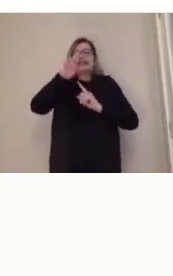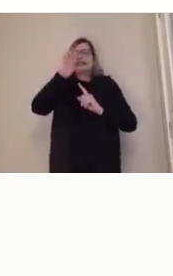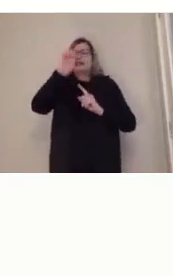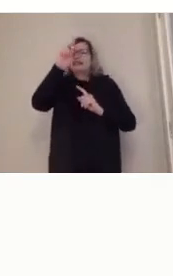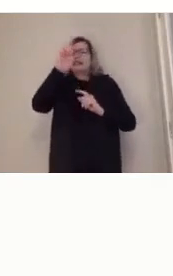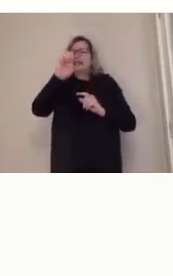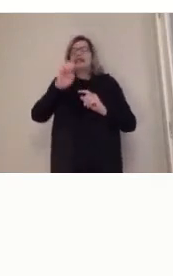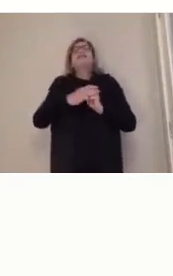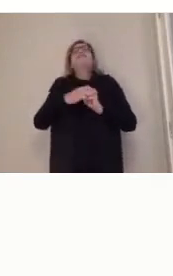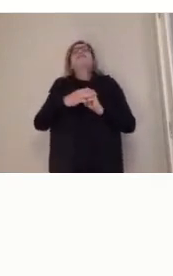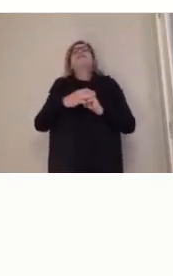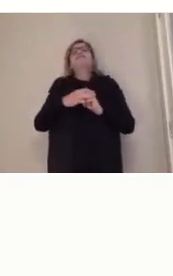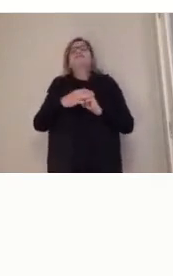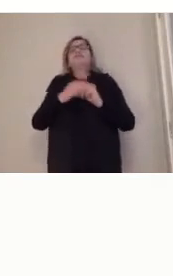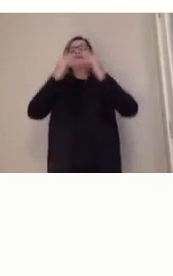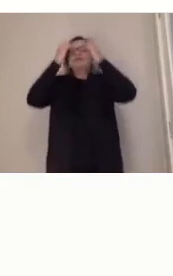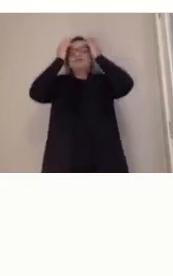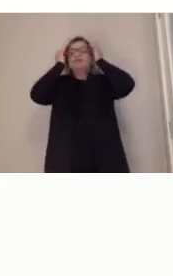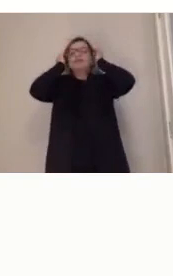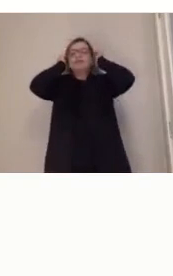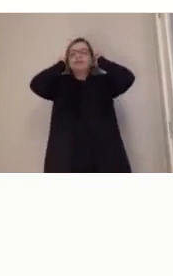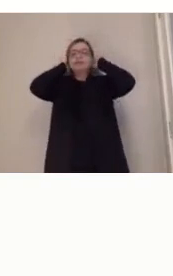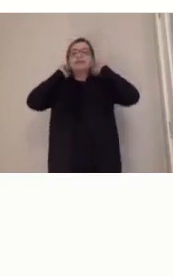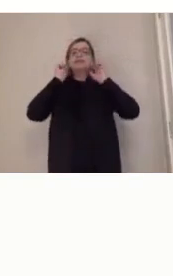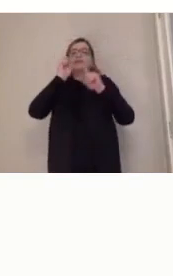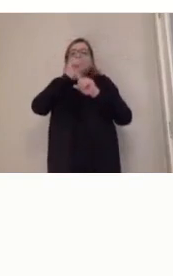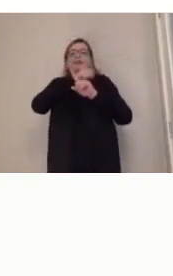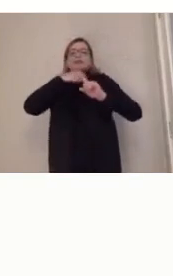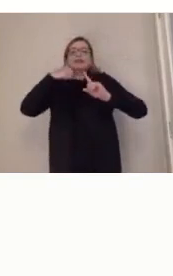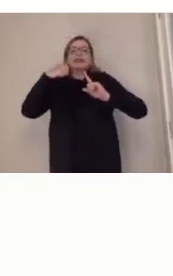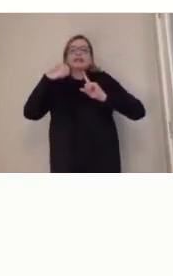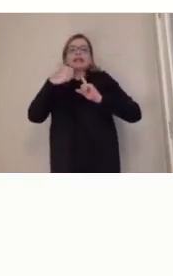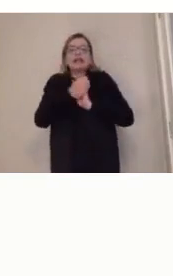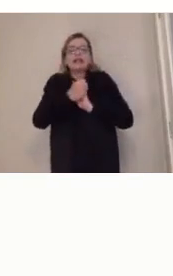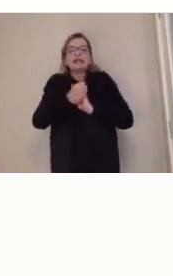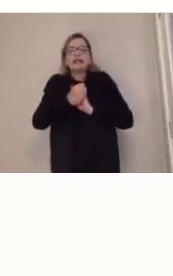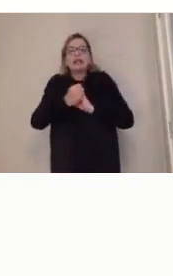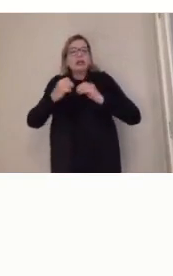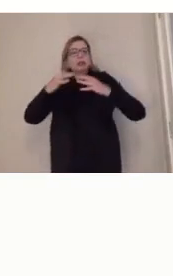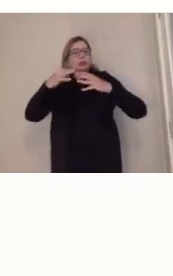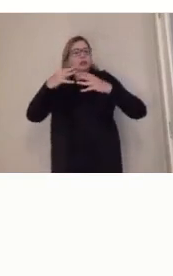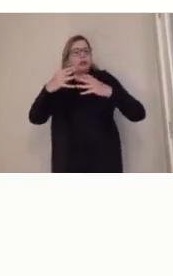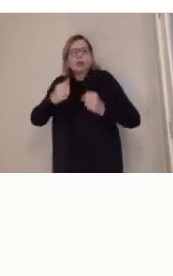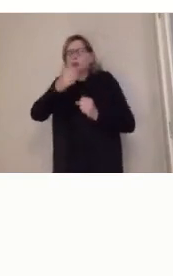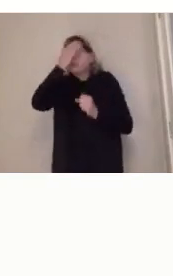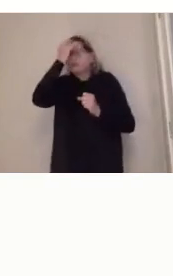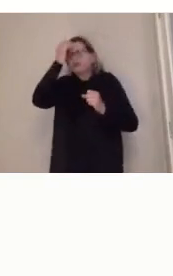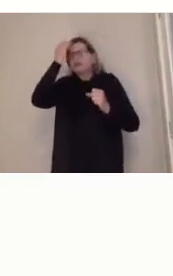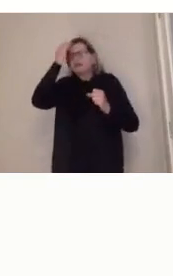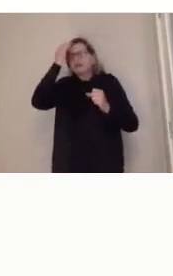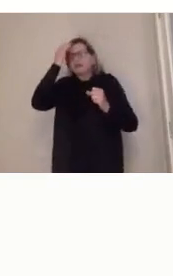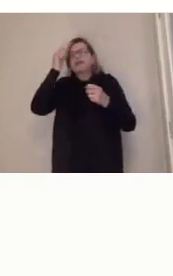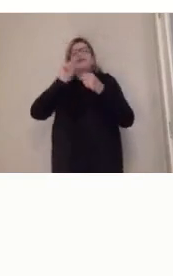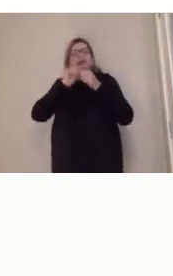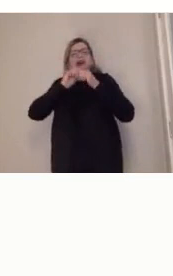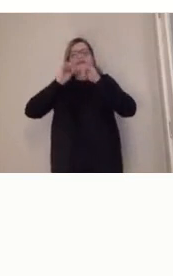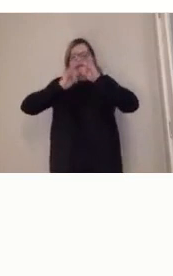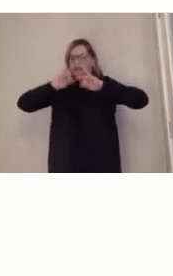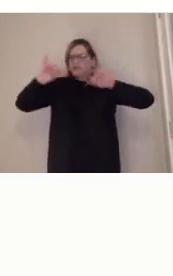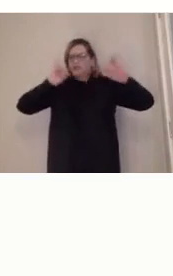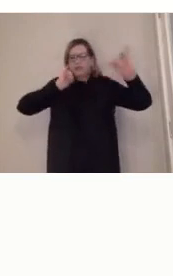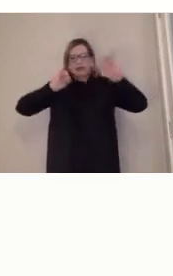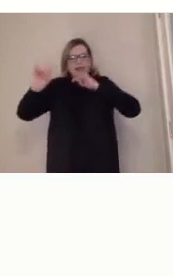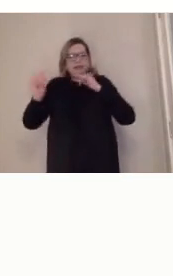então, nessa sociedade em rede, todos produzem informação, todos são produtores de informação, de